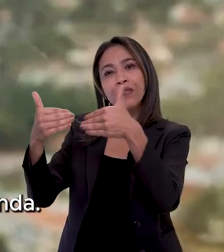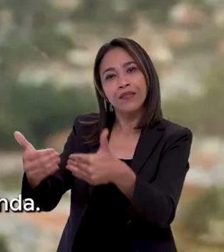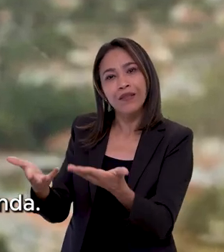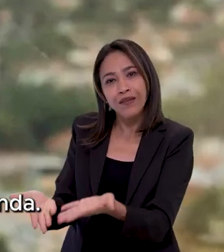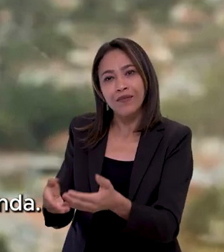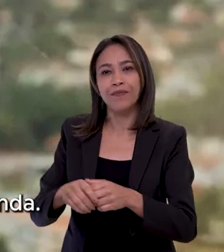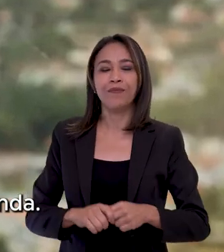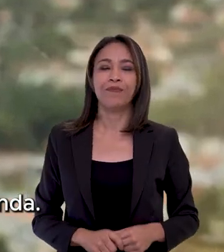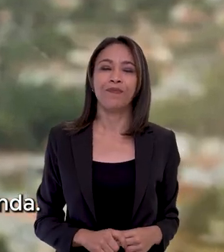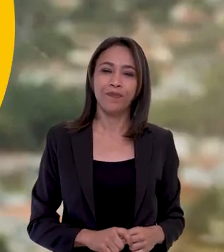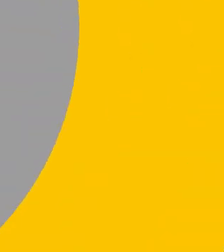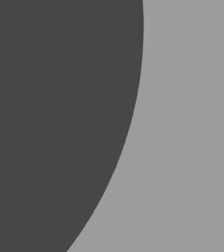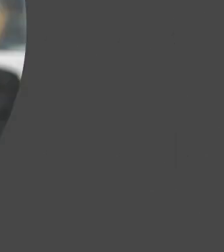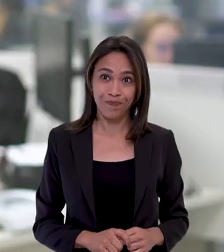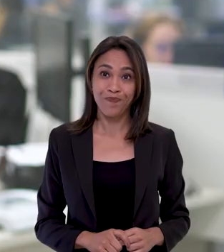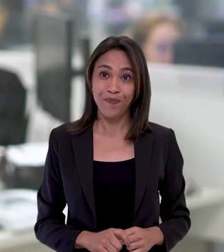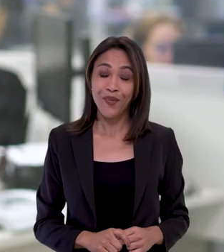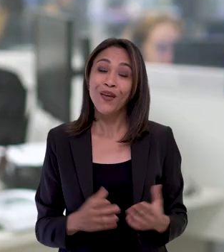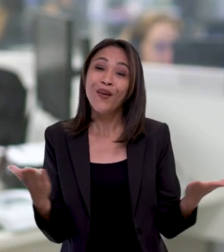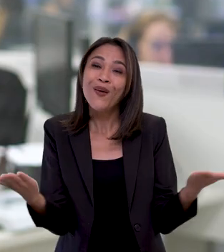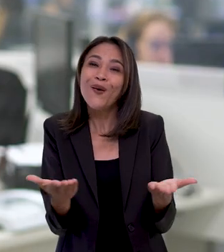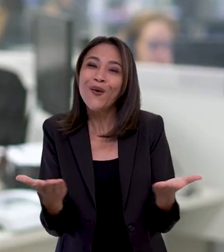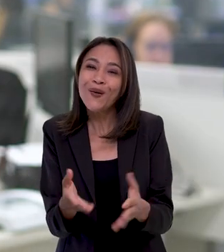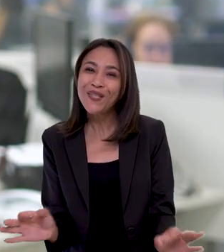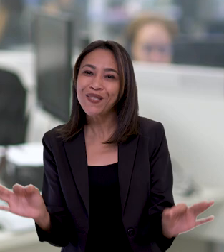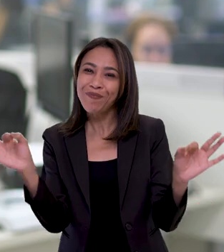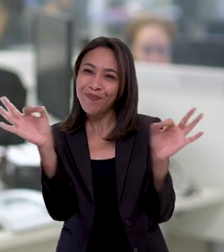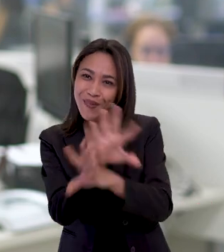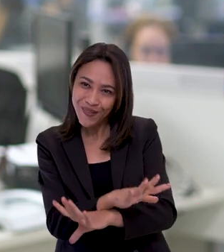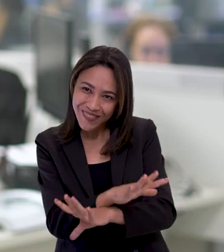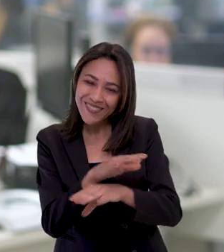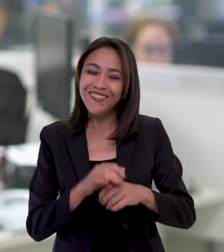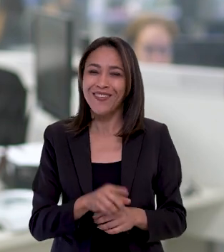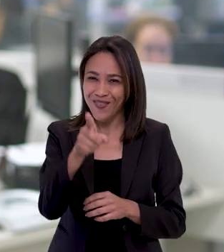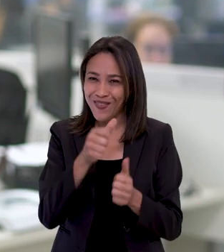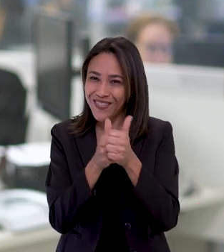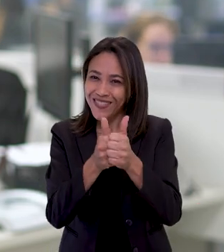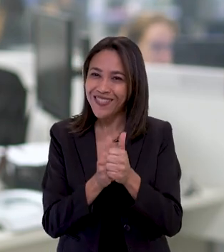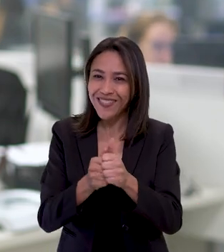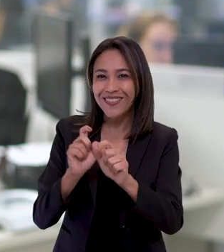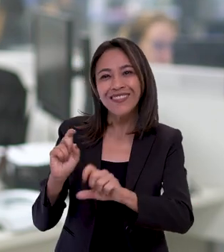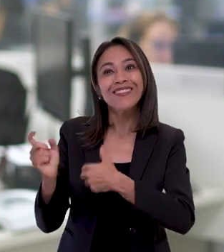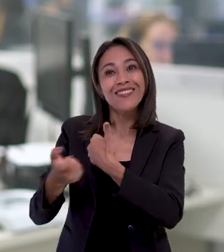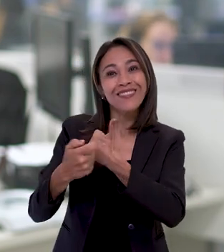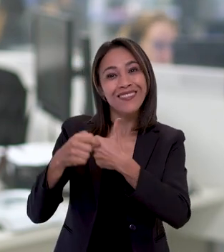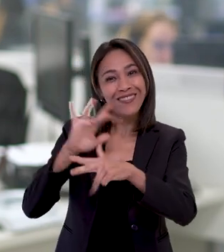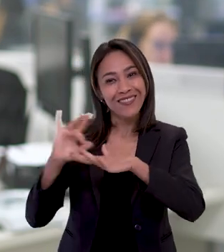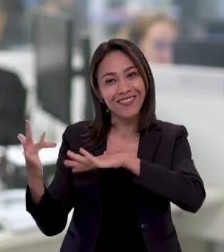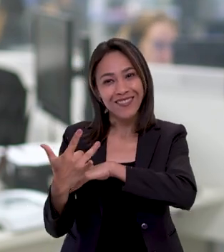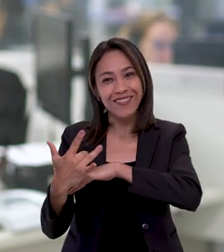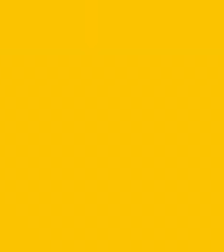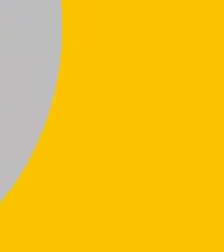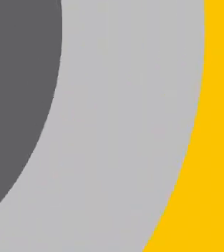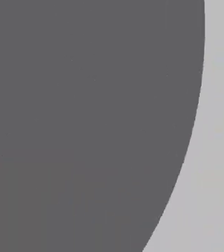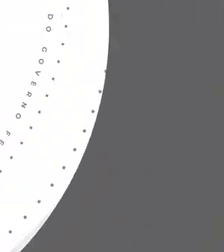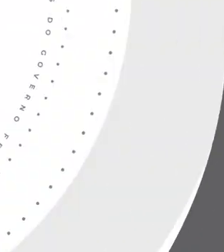Ministério da Fazenda. E o Ponto Gov de hoje fica por aqui. Siga com a gente nas redes sociais.